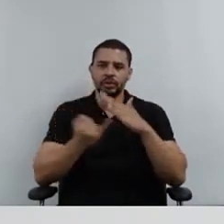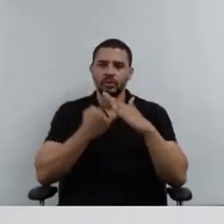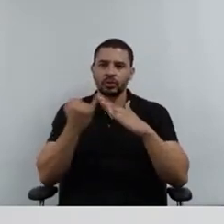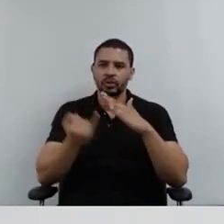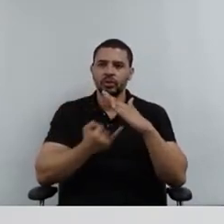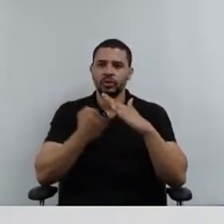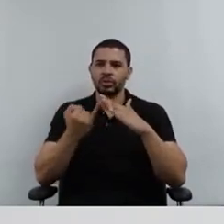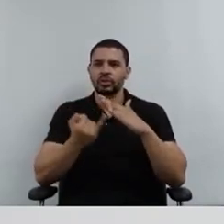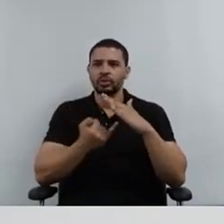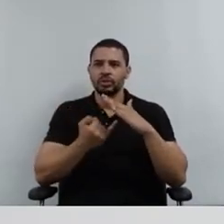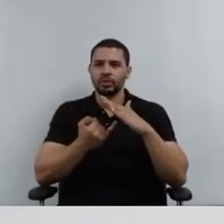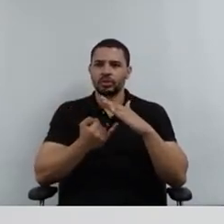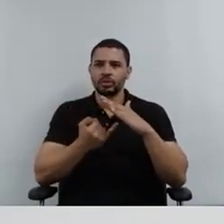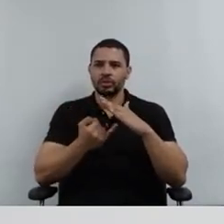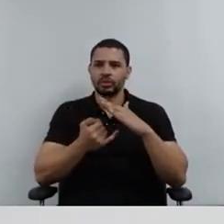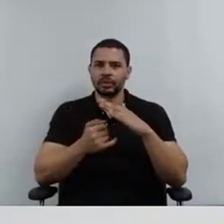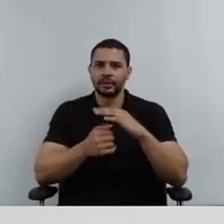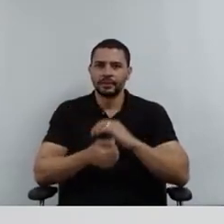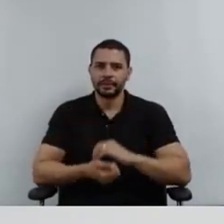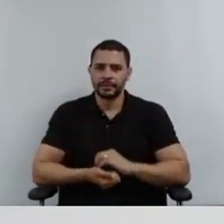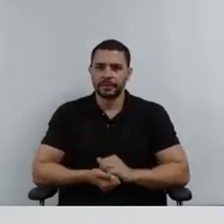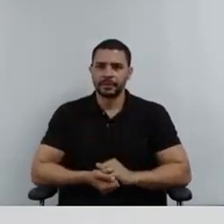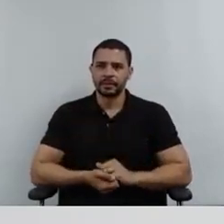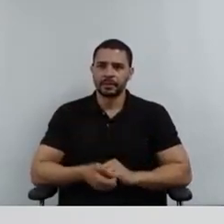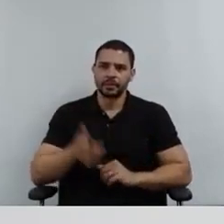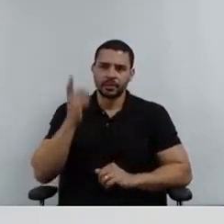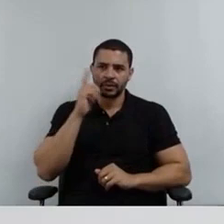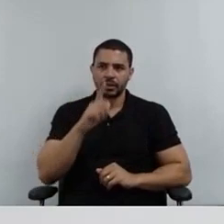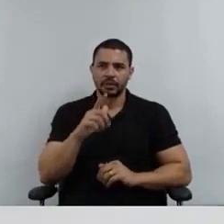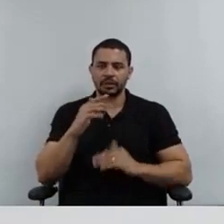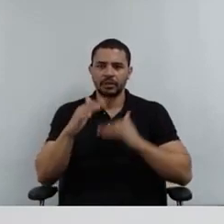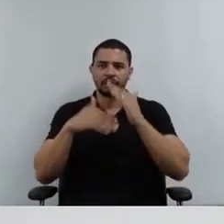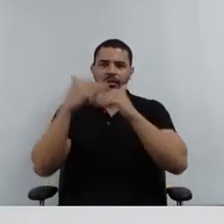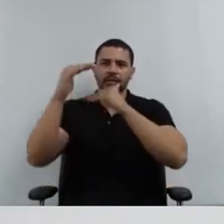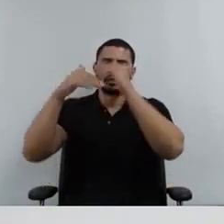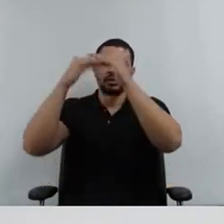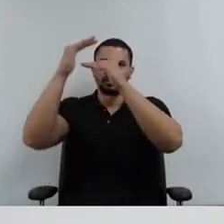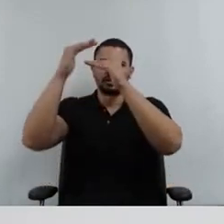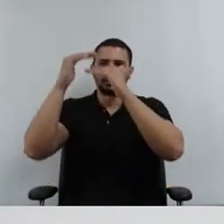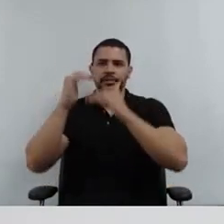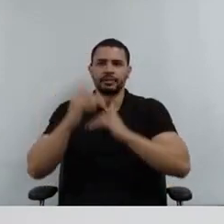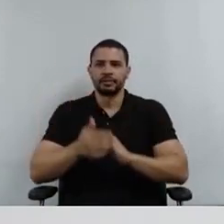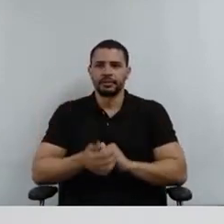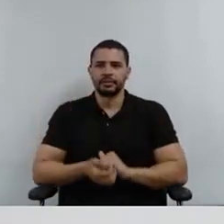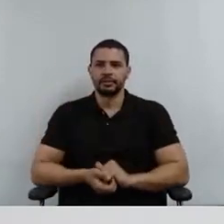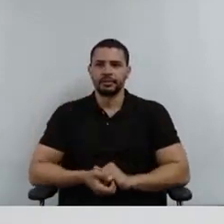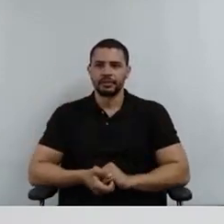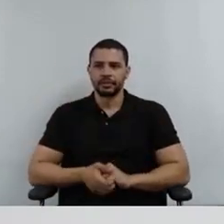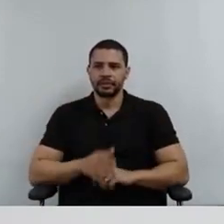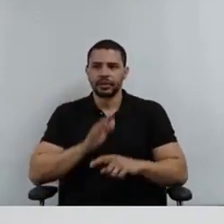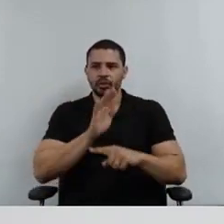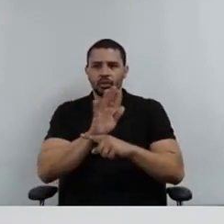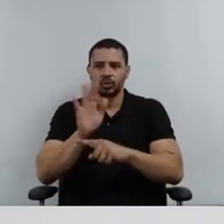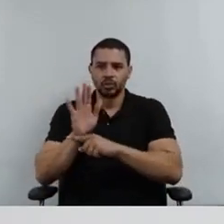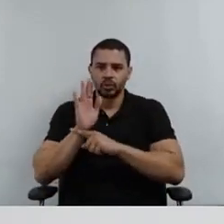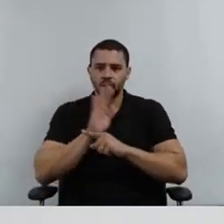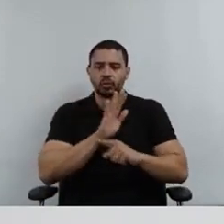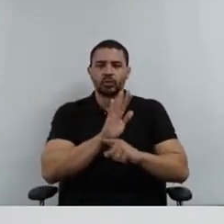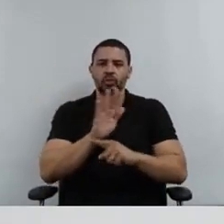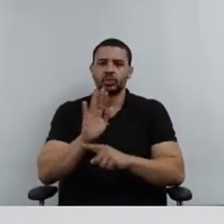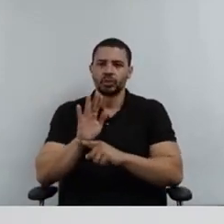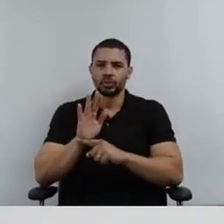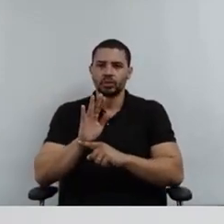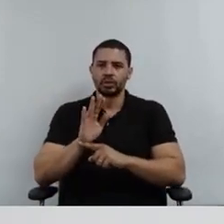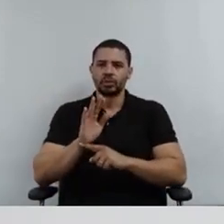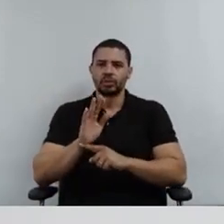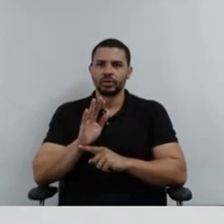desse avanço, de fato, um fator multiplicador aqui da potencialidade do